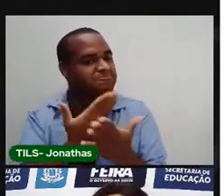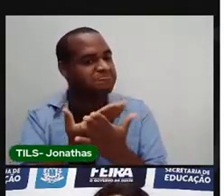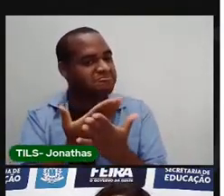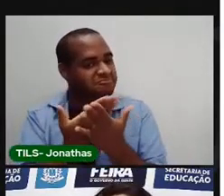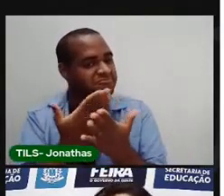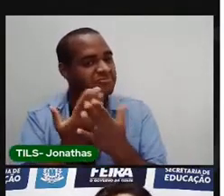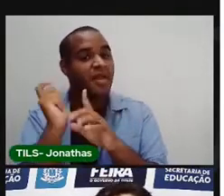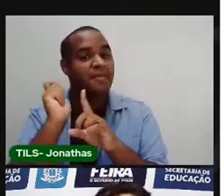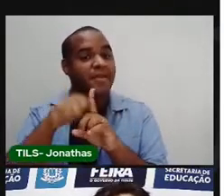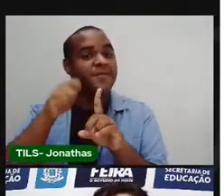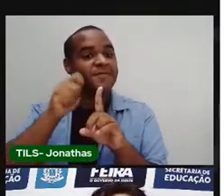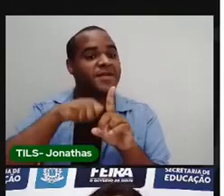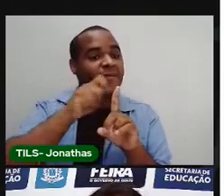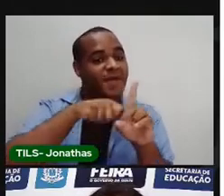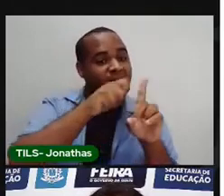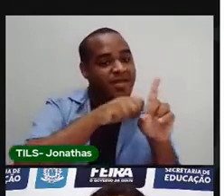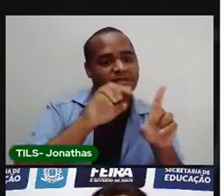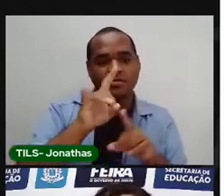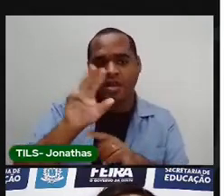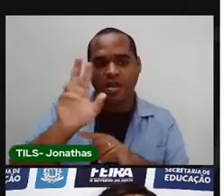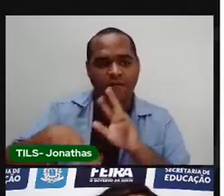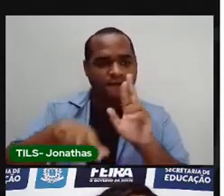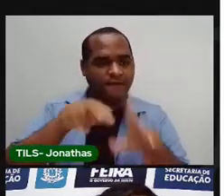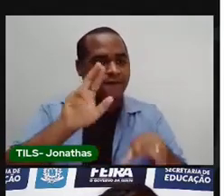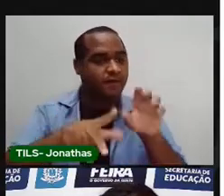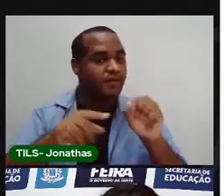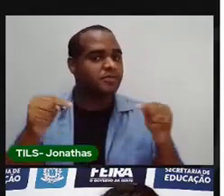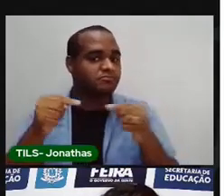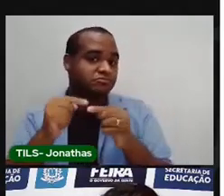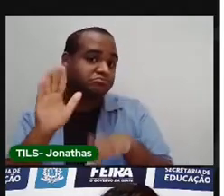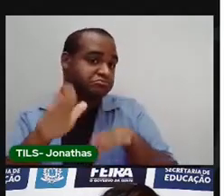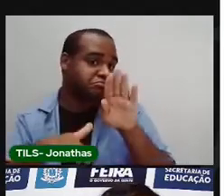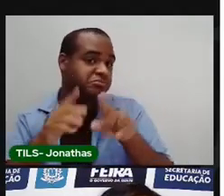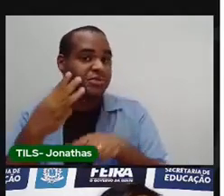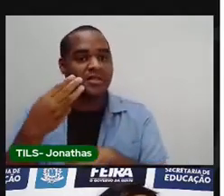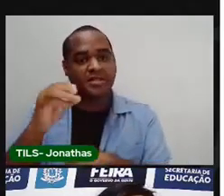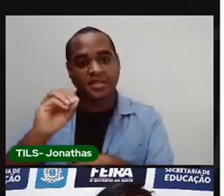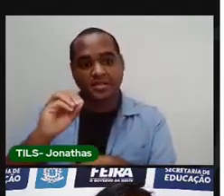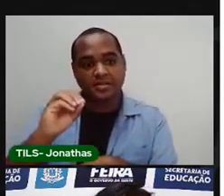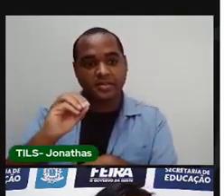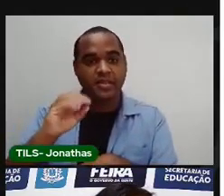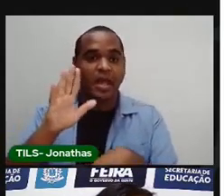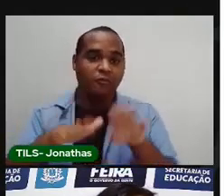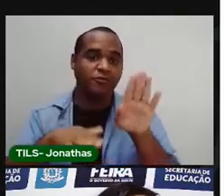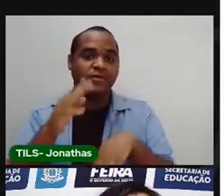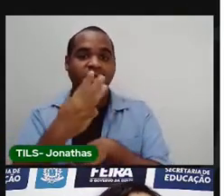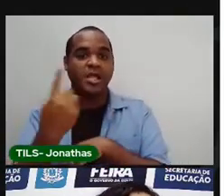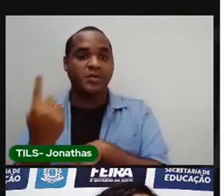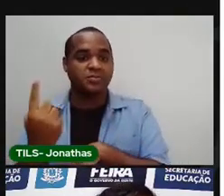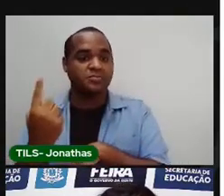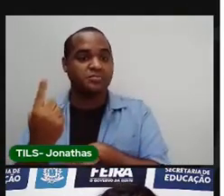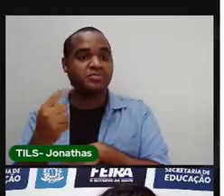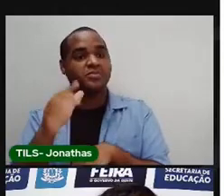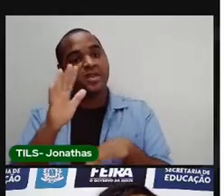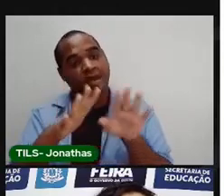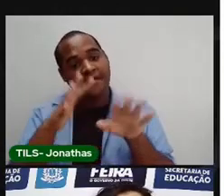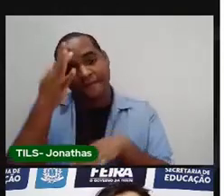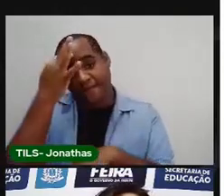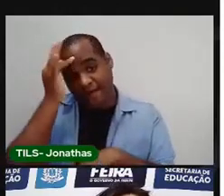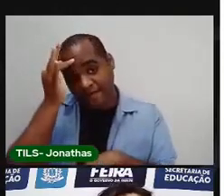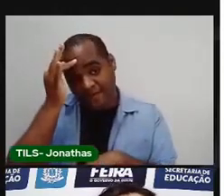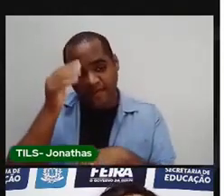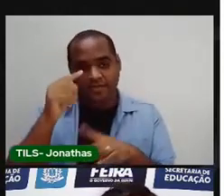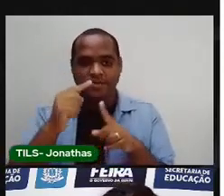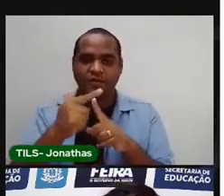que os meses tem dias diferentes. Uns tem 30, uns tem 31 e fevereiro